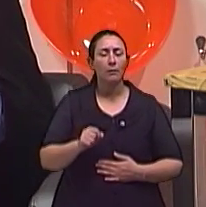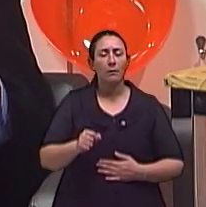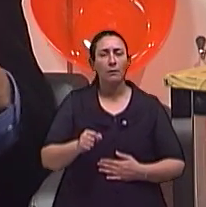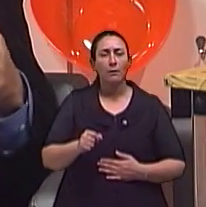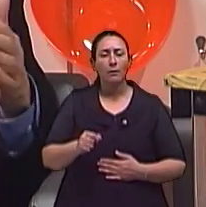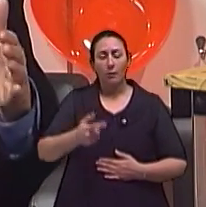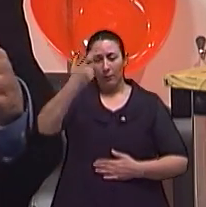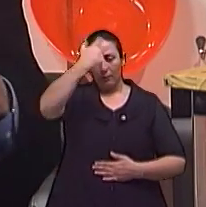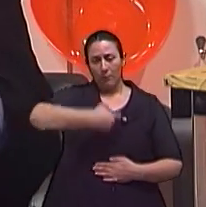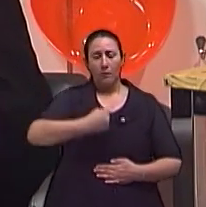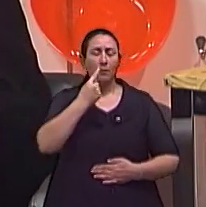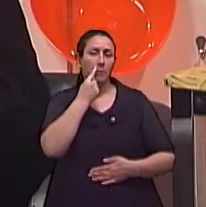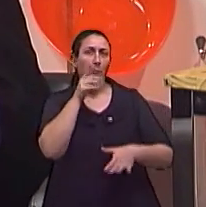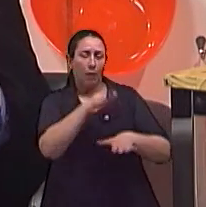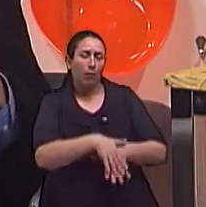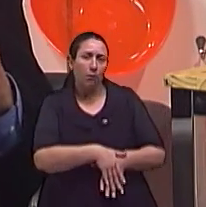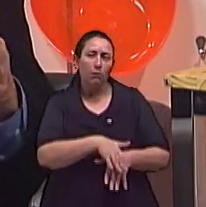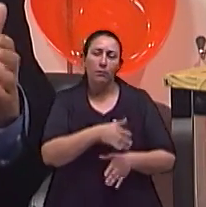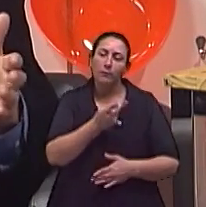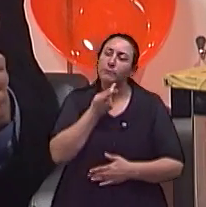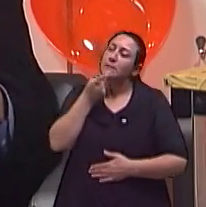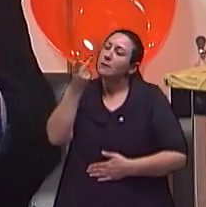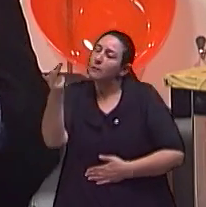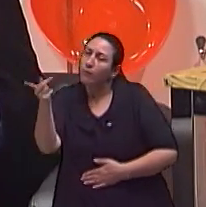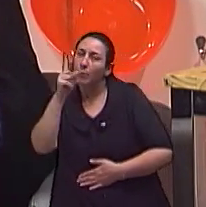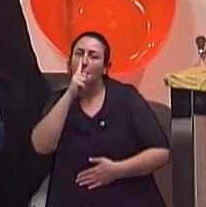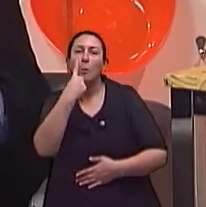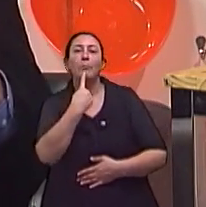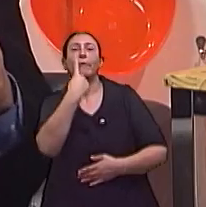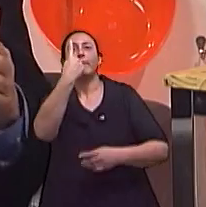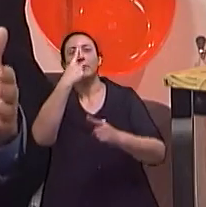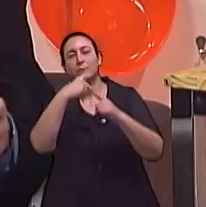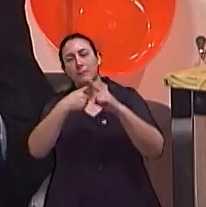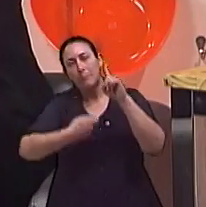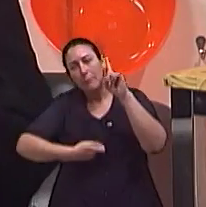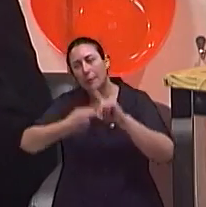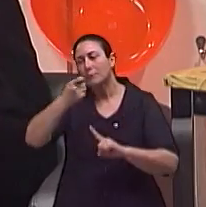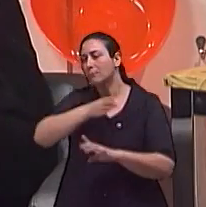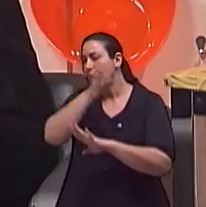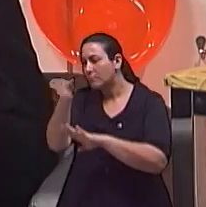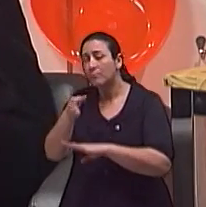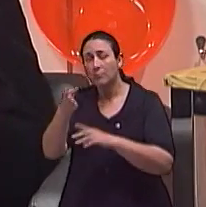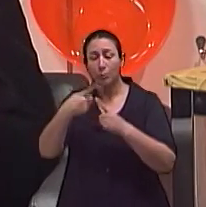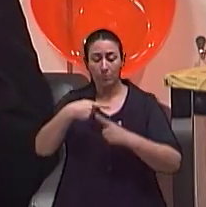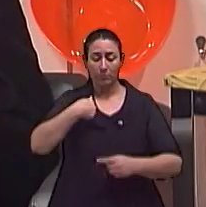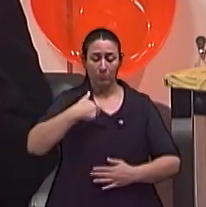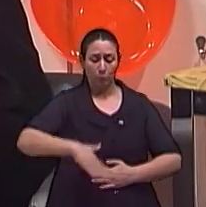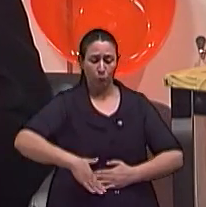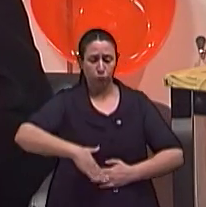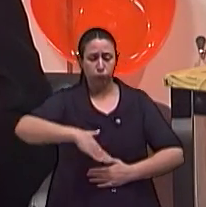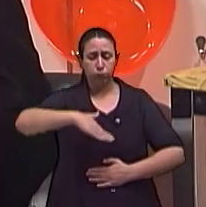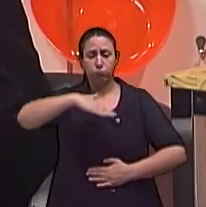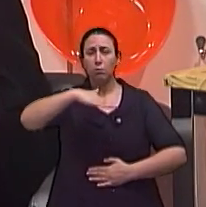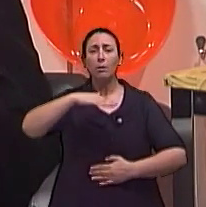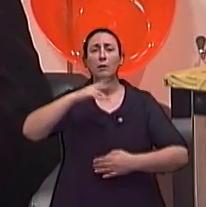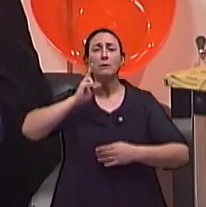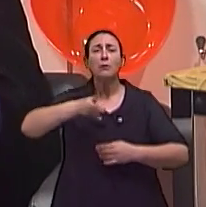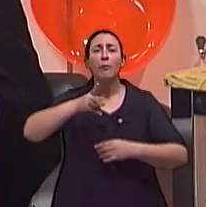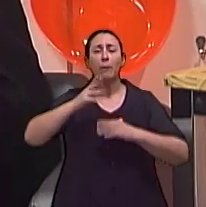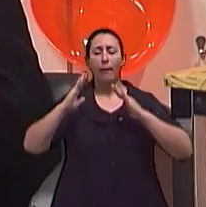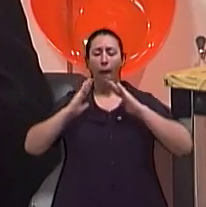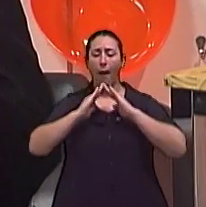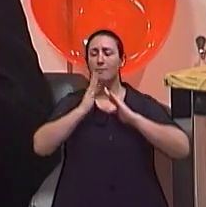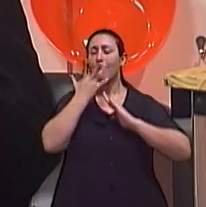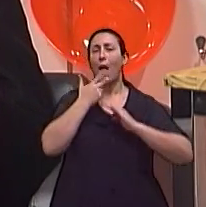Ela visitava a mãe, às vezes, uma vez por mês, ela foi criada em orfanatos e criada com a família. Então, ela